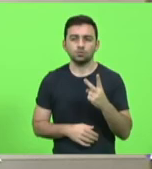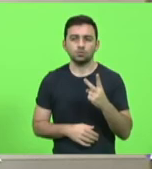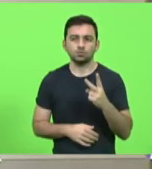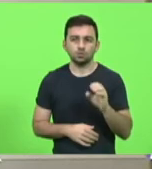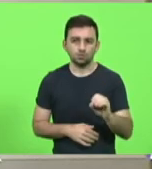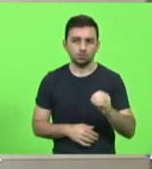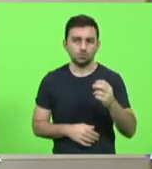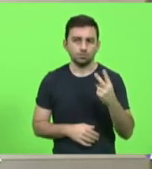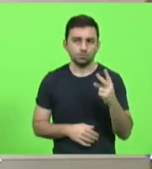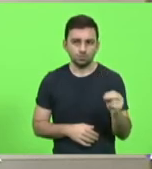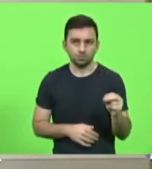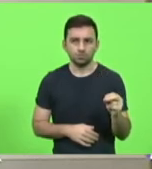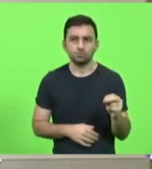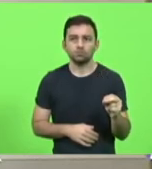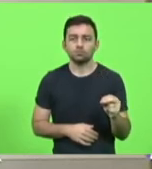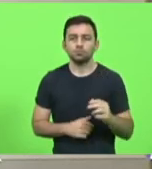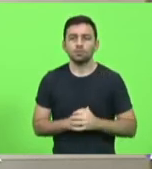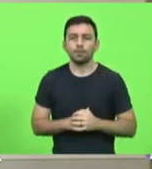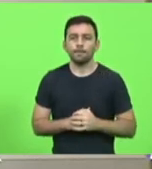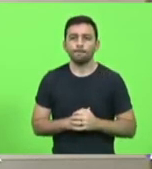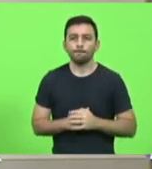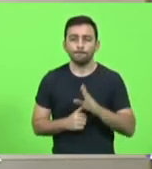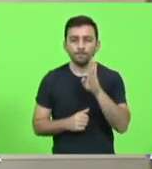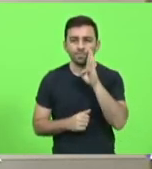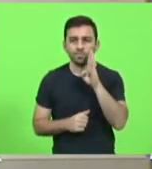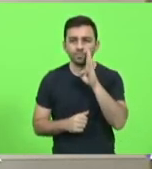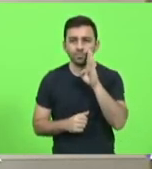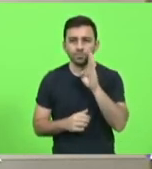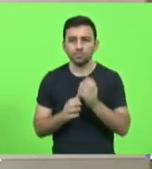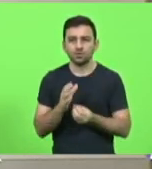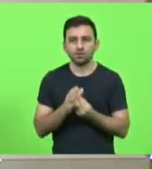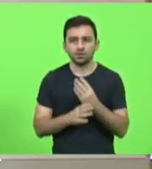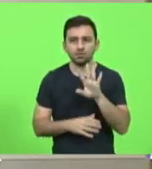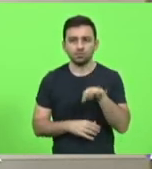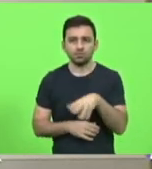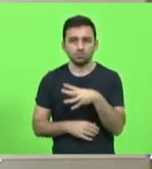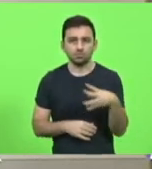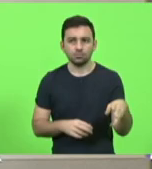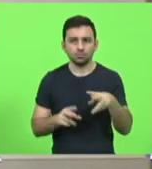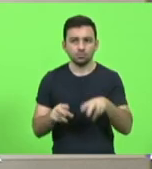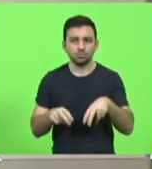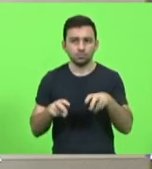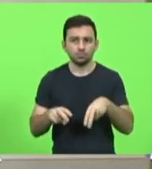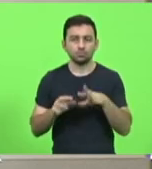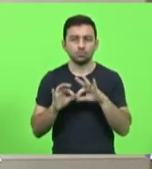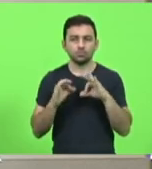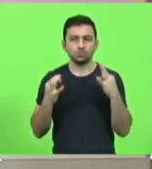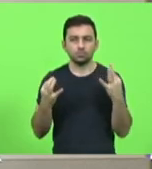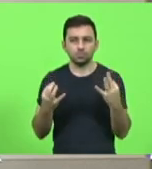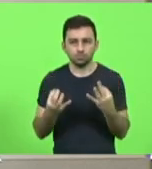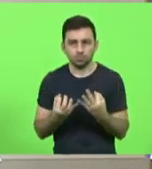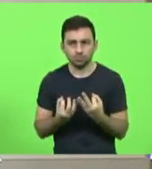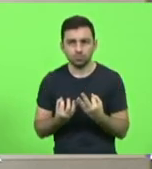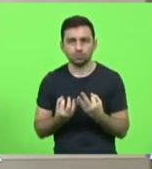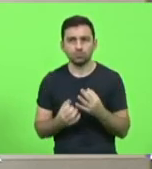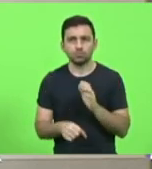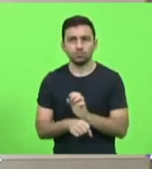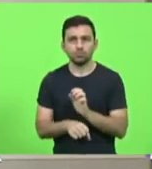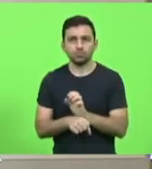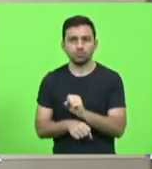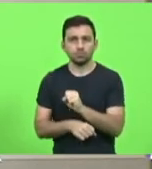Deputado Nilson Berlanda, institui o calendário de produção da agricultura familiar no Estado de Santa Catarina.